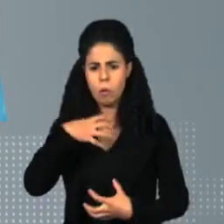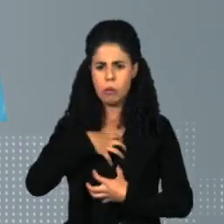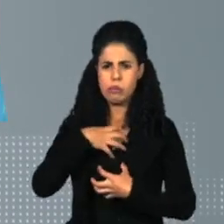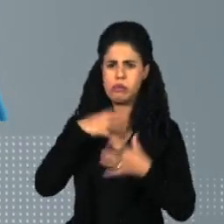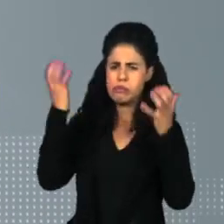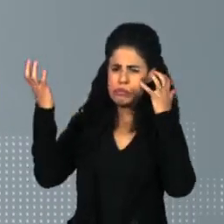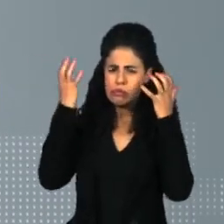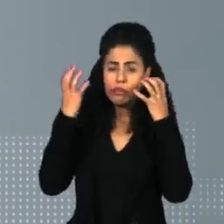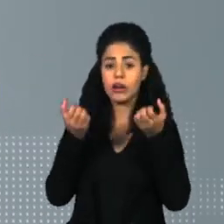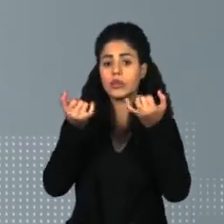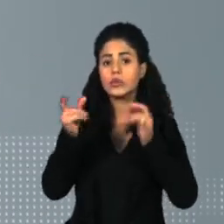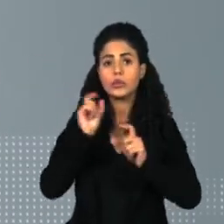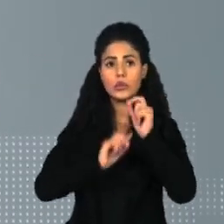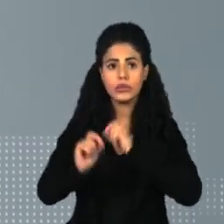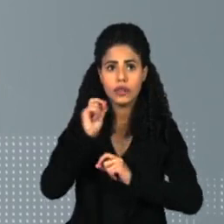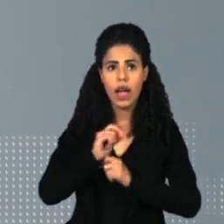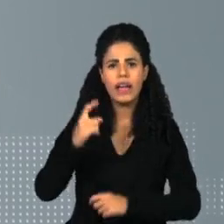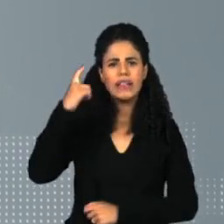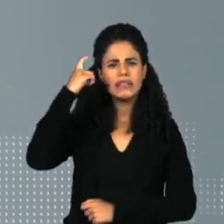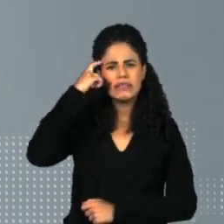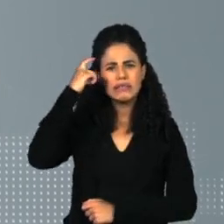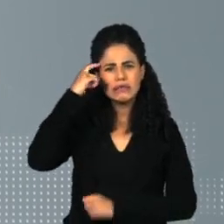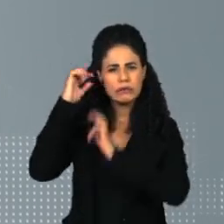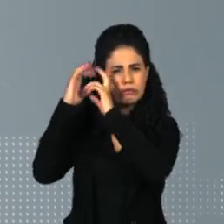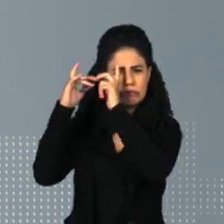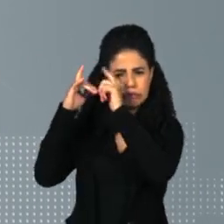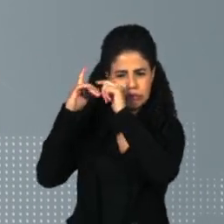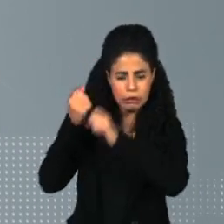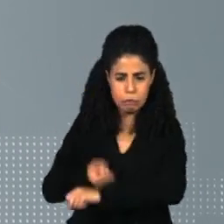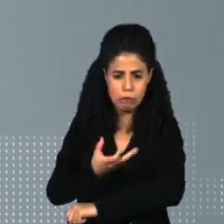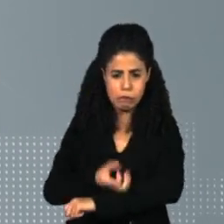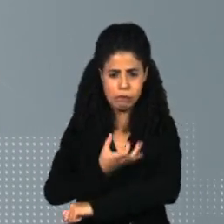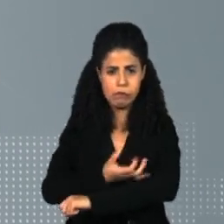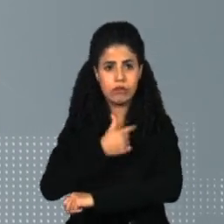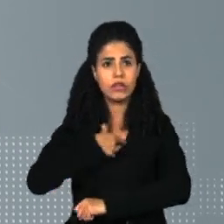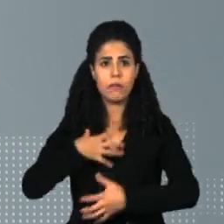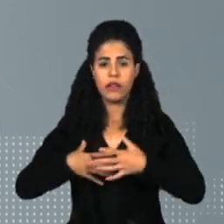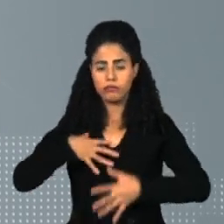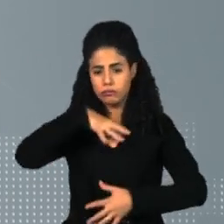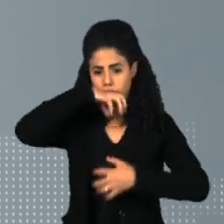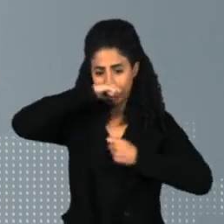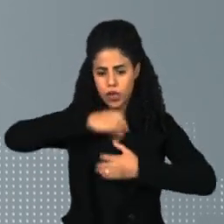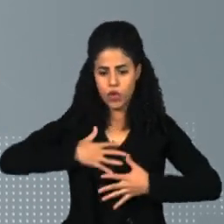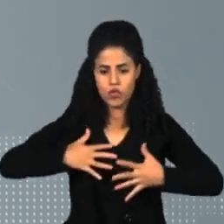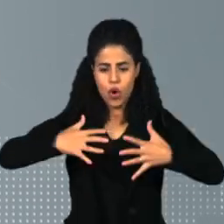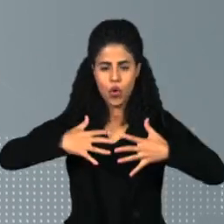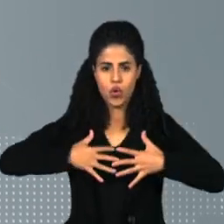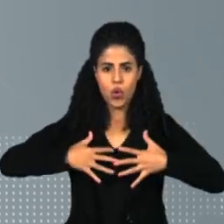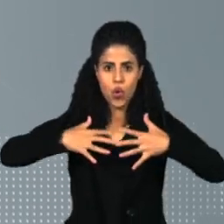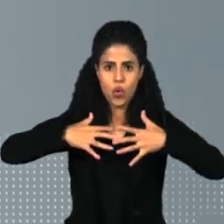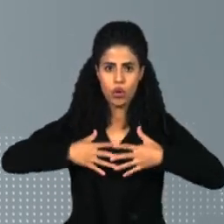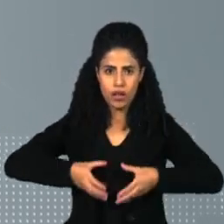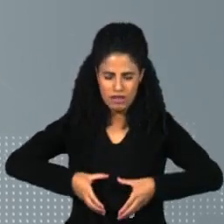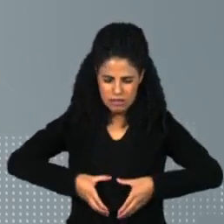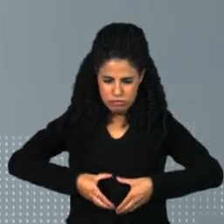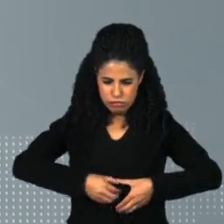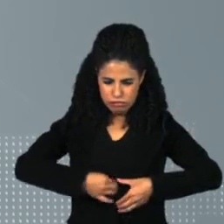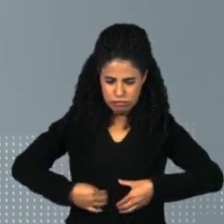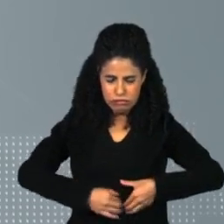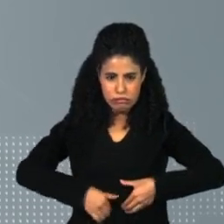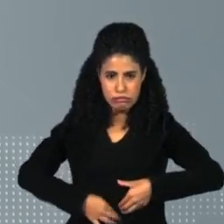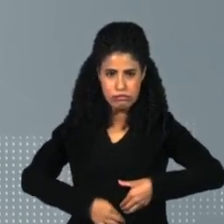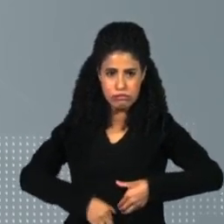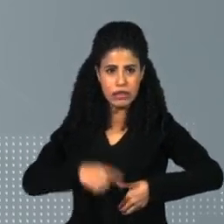mais relatados incluem alterações no humor, problemas no aparelho respiratório, sintomas gastrointestinais e